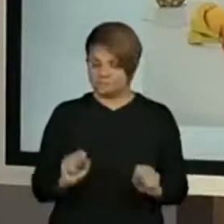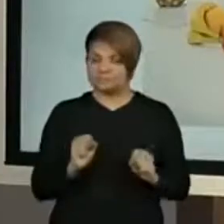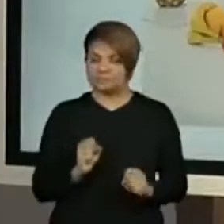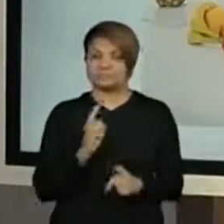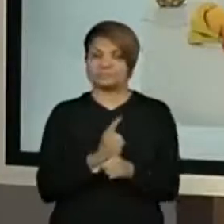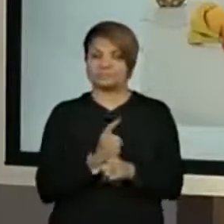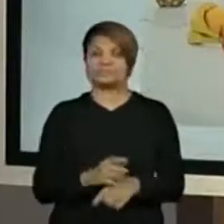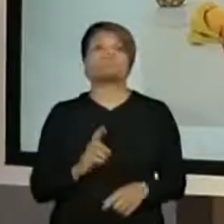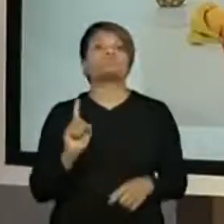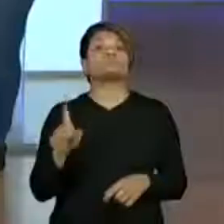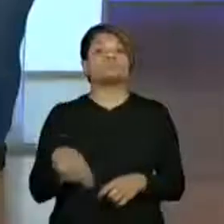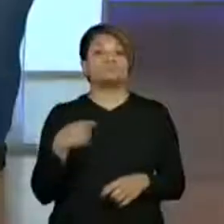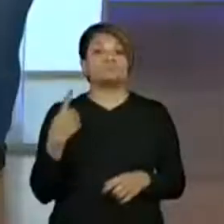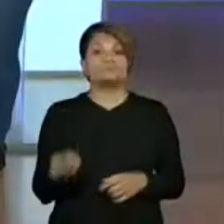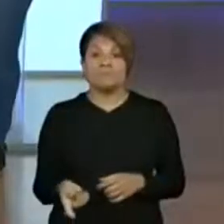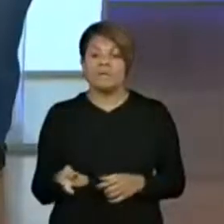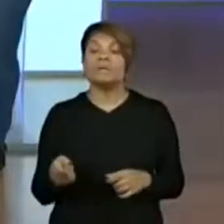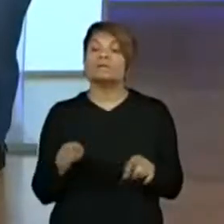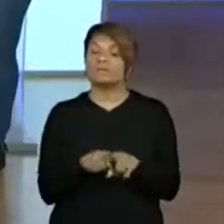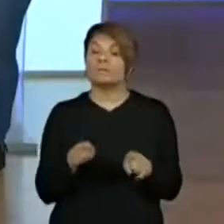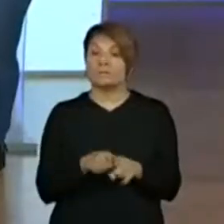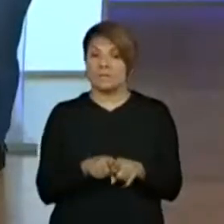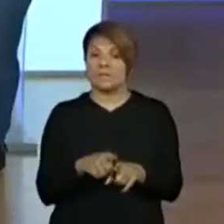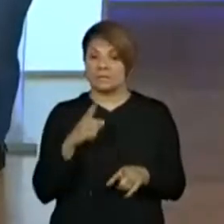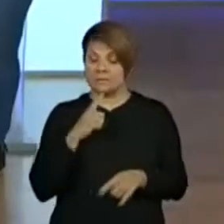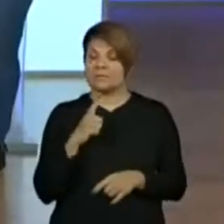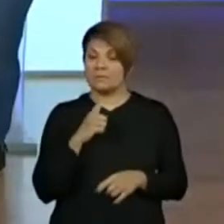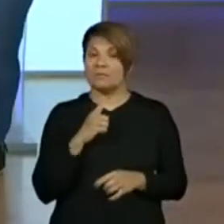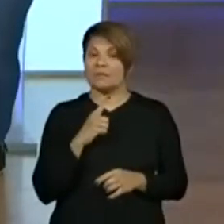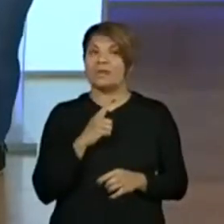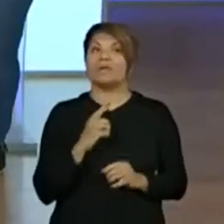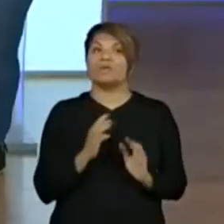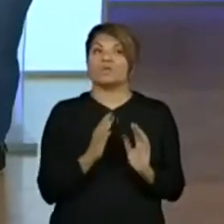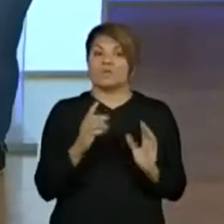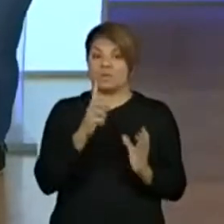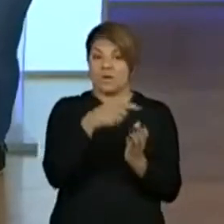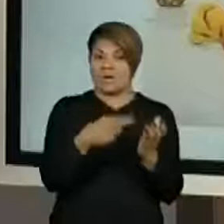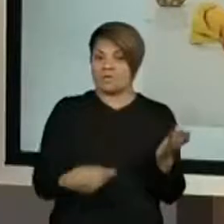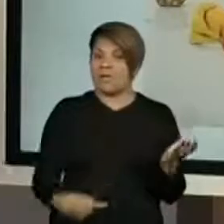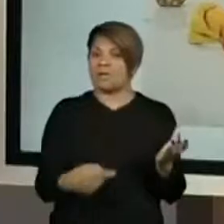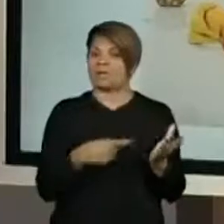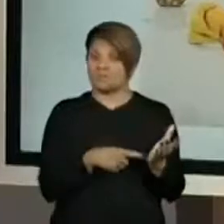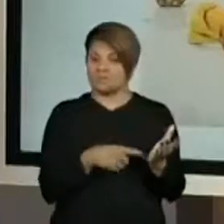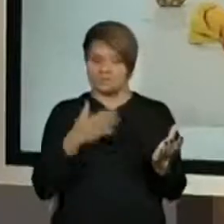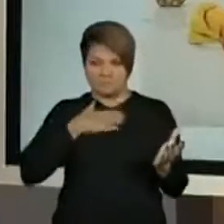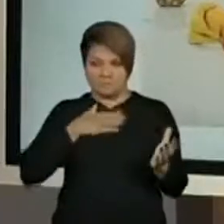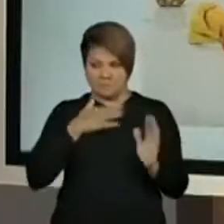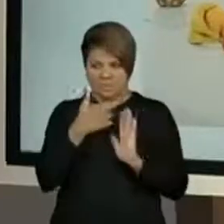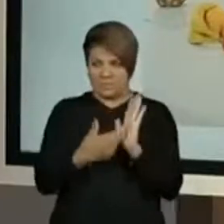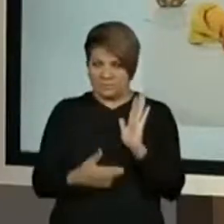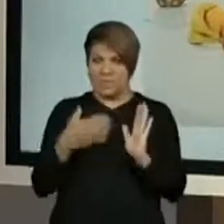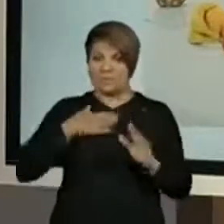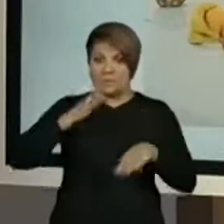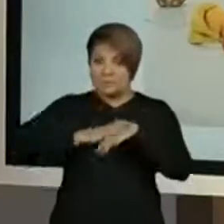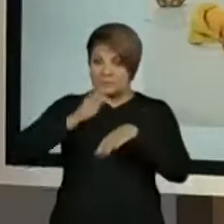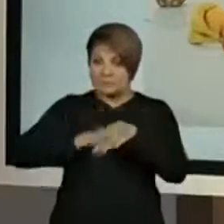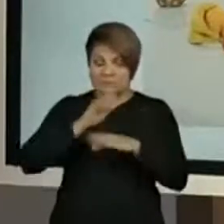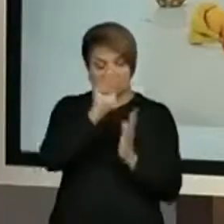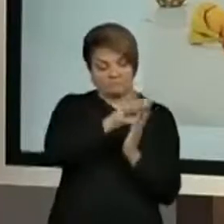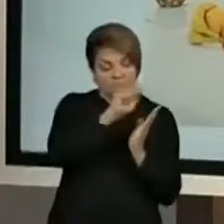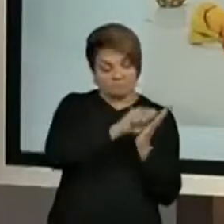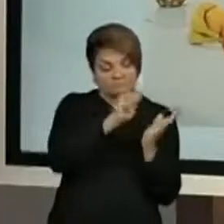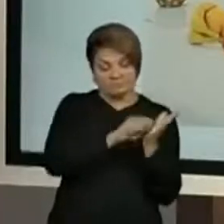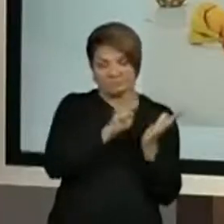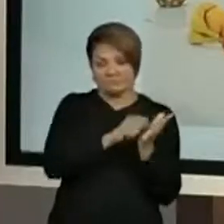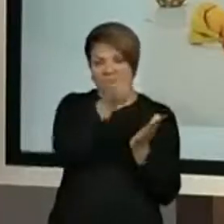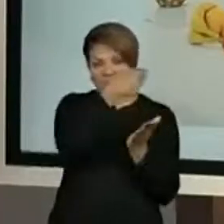Além disso, professora Vivi, eu tenho um caderno de receita. As minhas receitas eu escrevo ali, né? Com